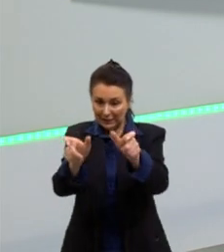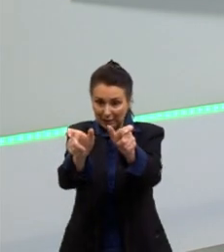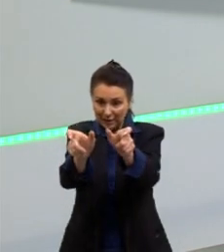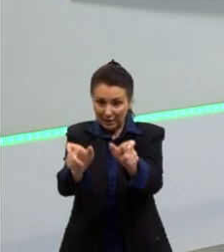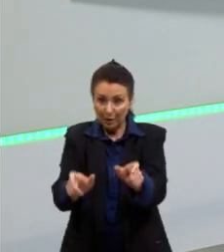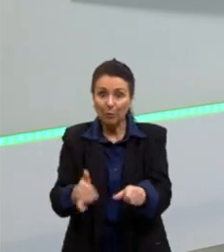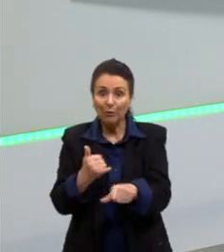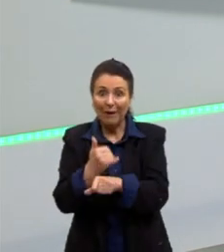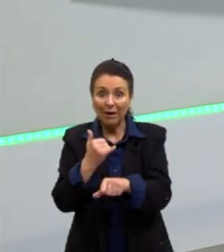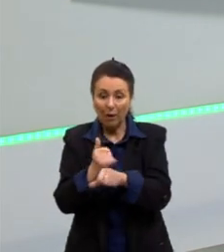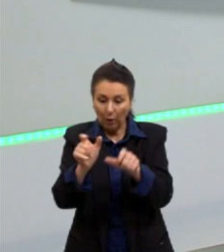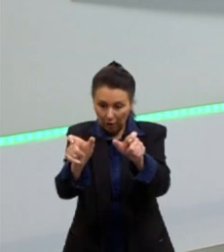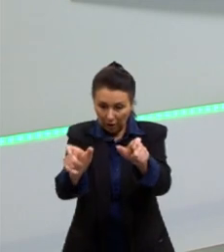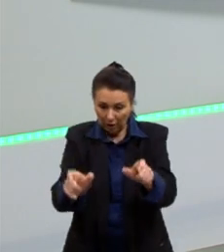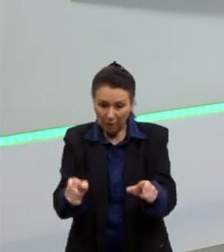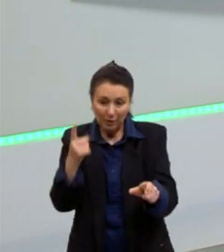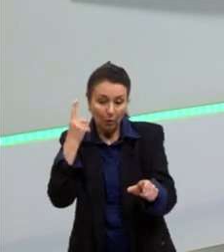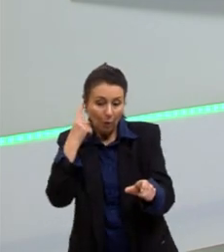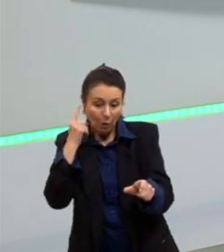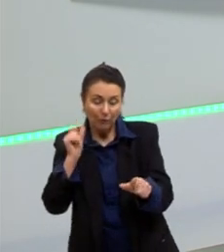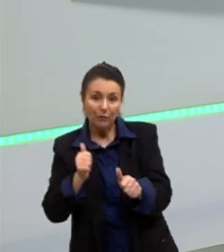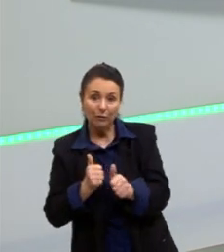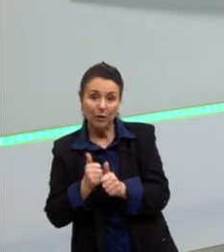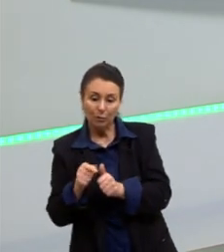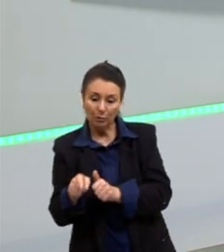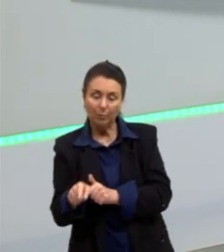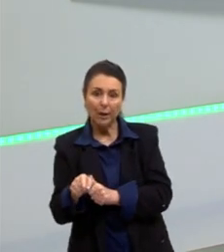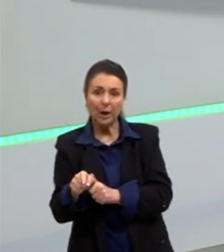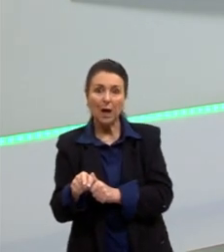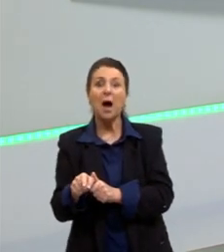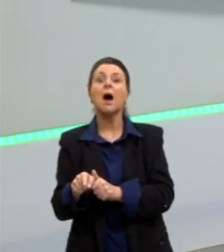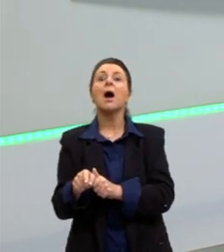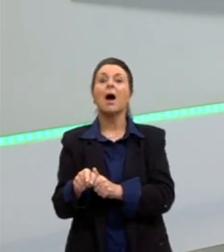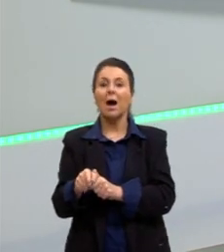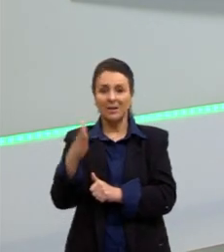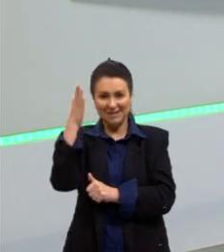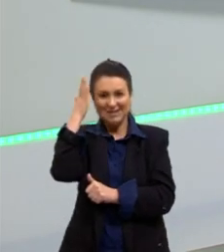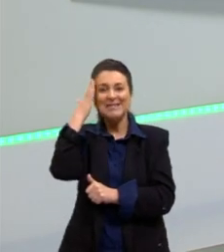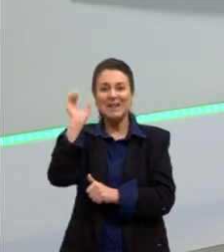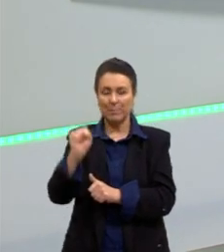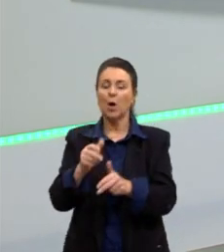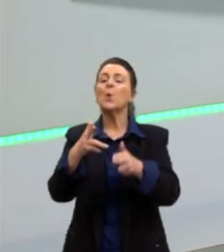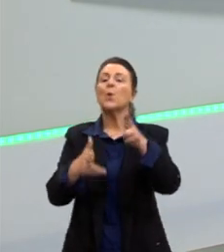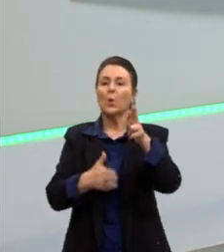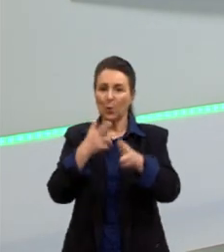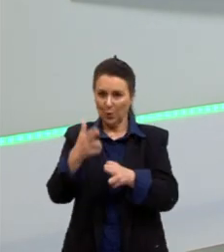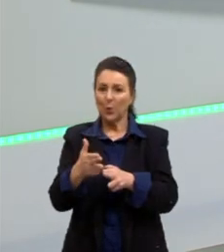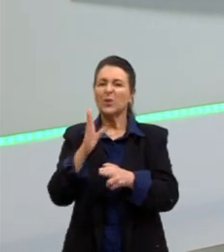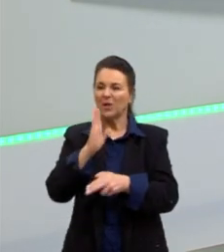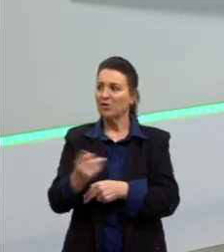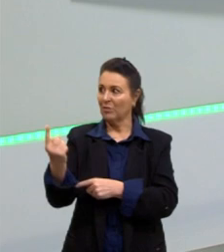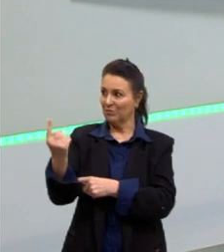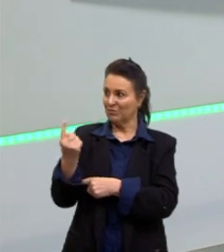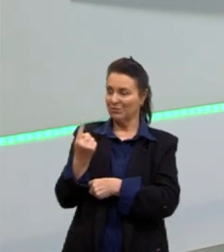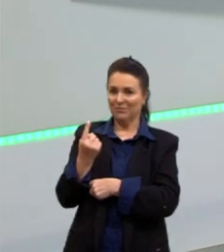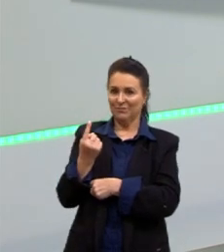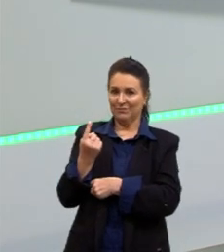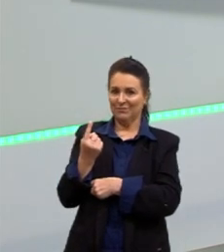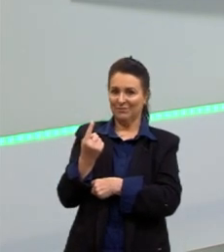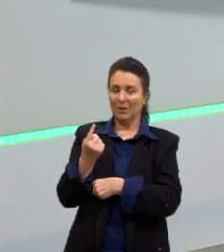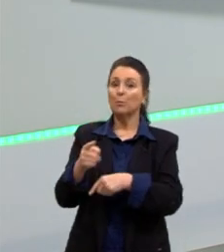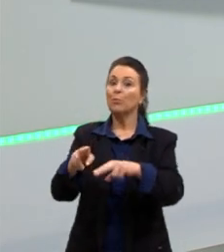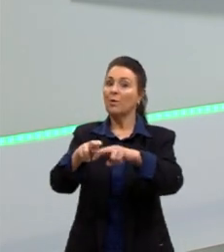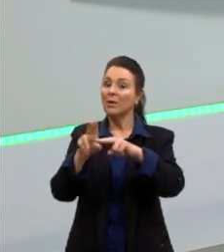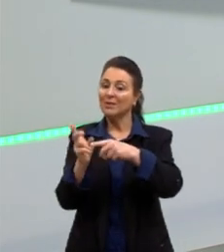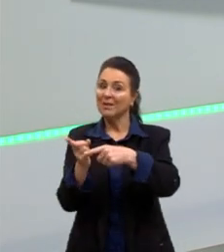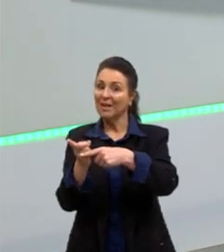identificar esse som, às vezes, encostando, já dava para saber que o trem estava vindo, porque a velocidade é muito maior. Então, esse som,